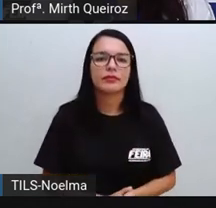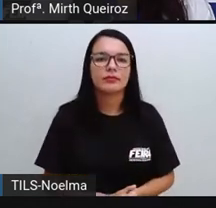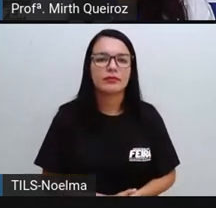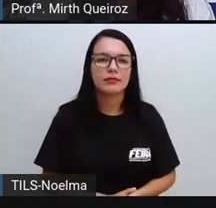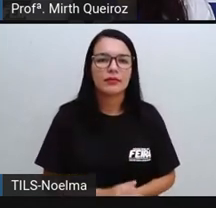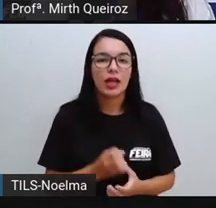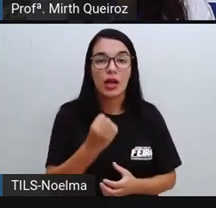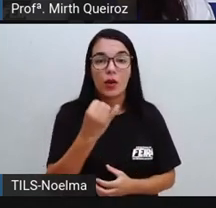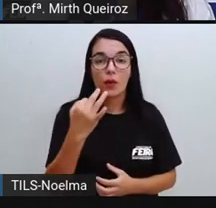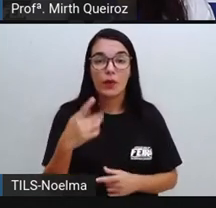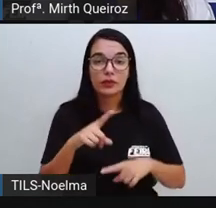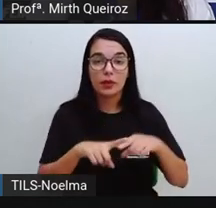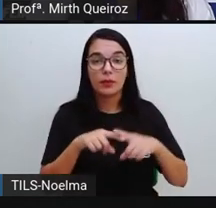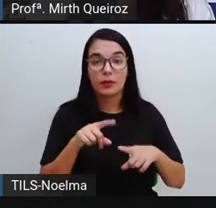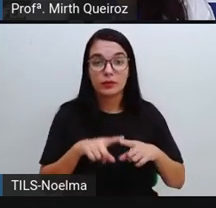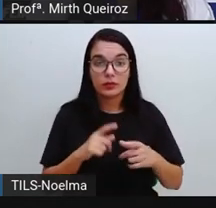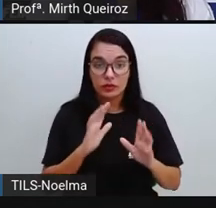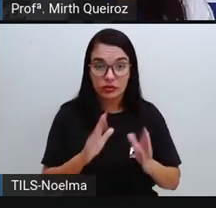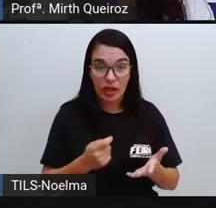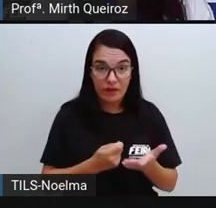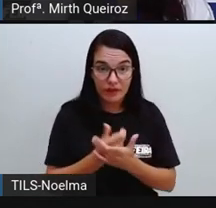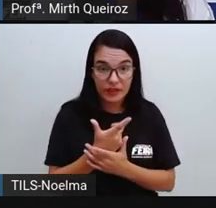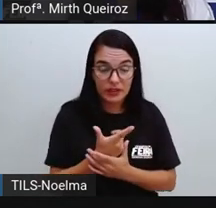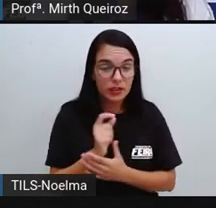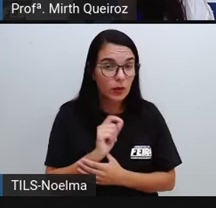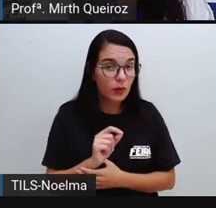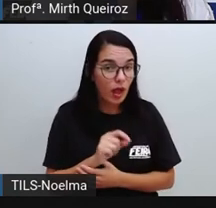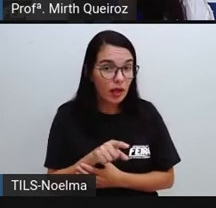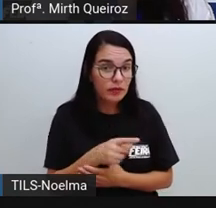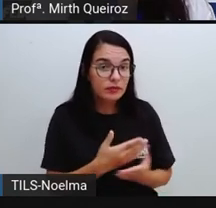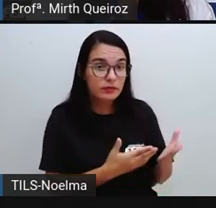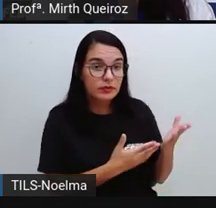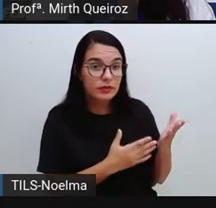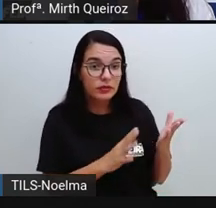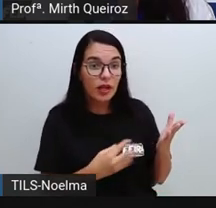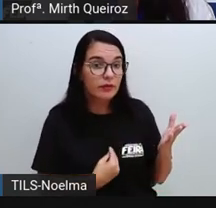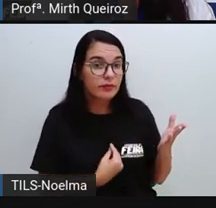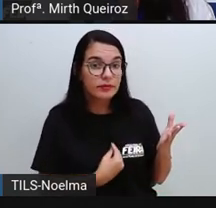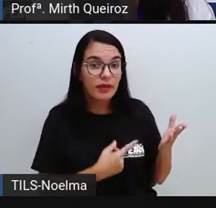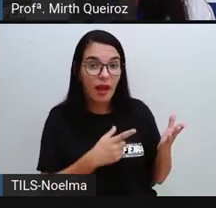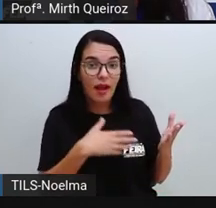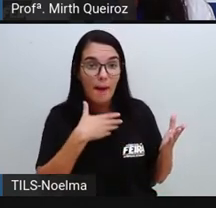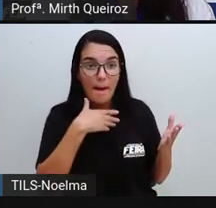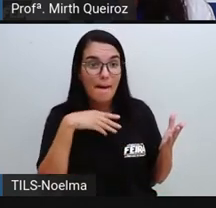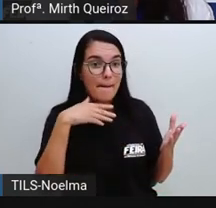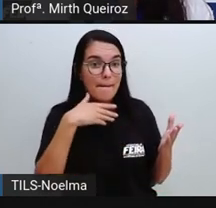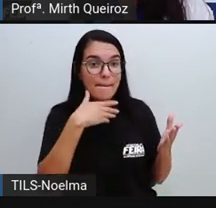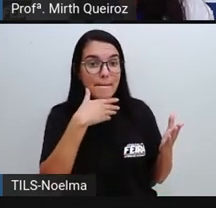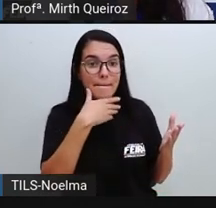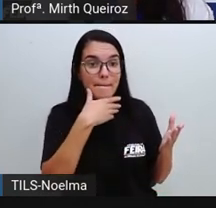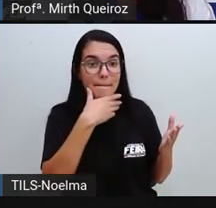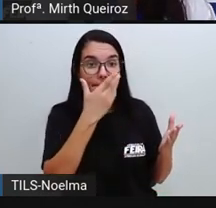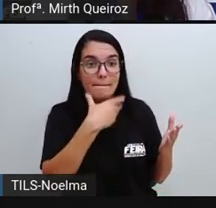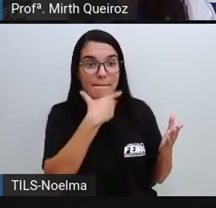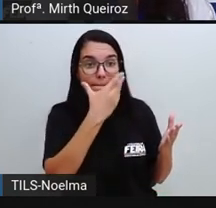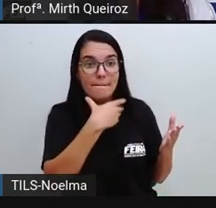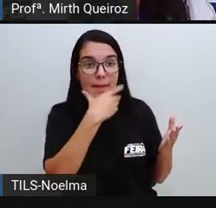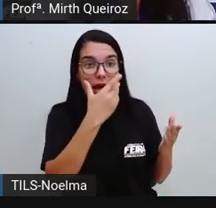Quais produtos estão sendo vendidos em natura aqui nessas imagens? a maçã, né? Nós temos aí também